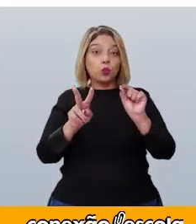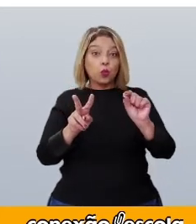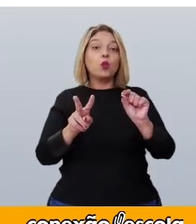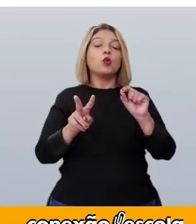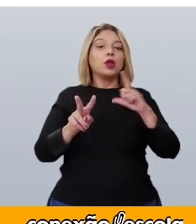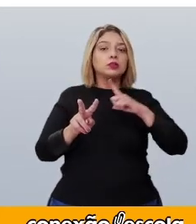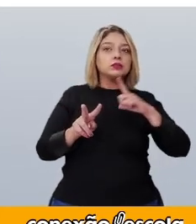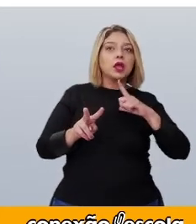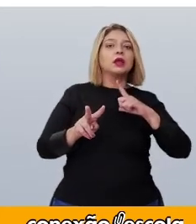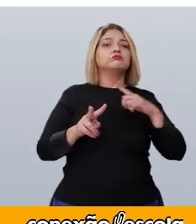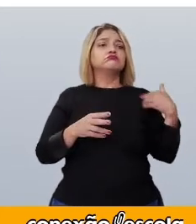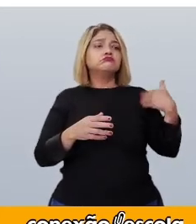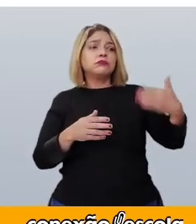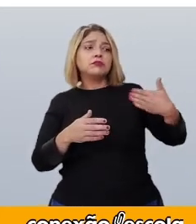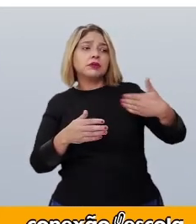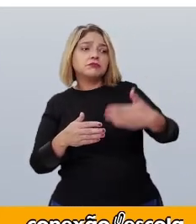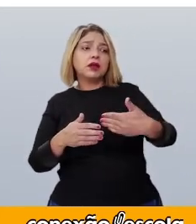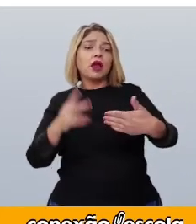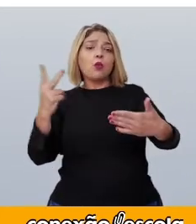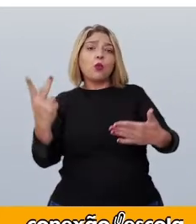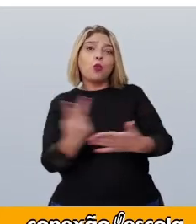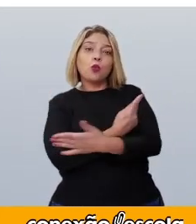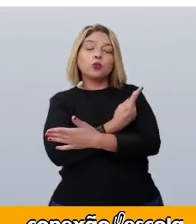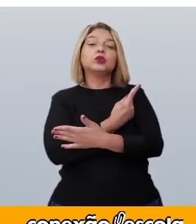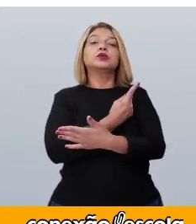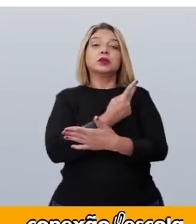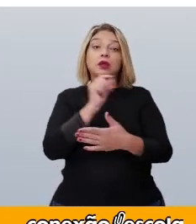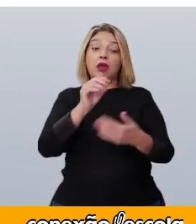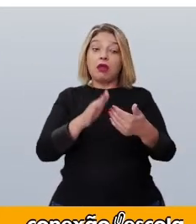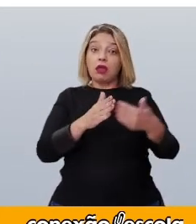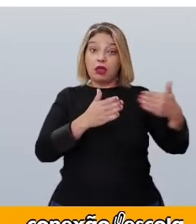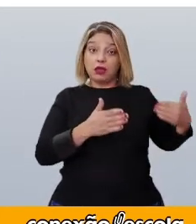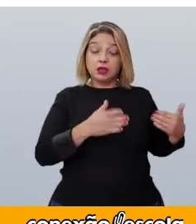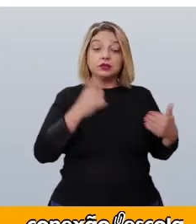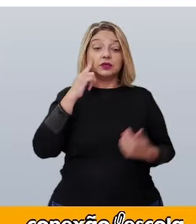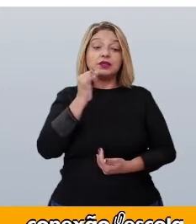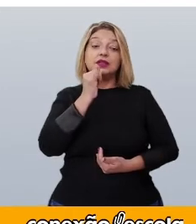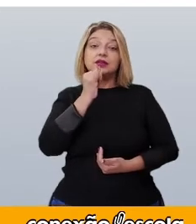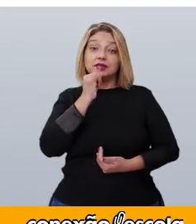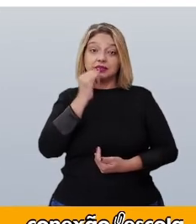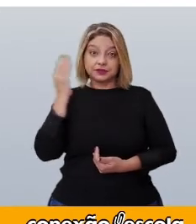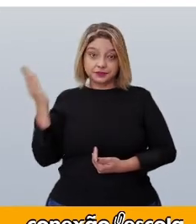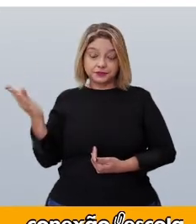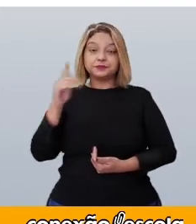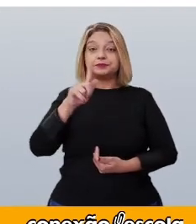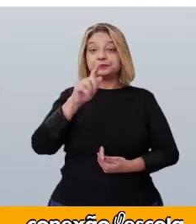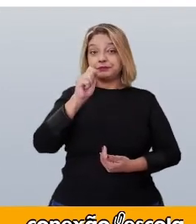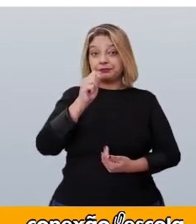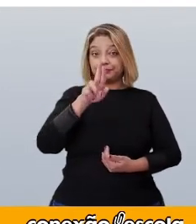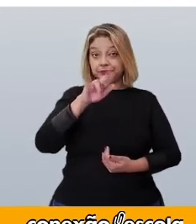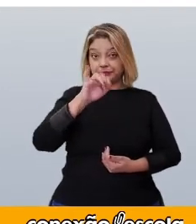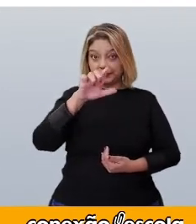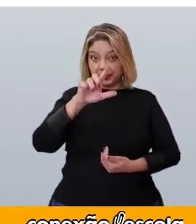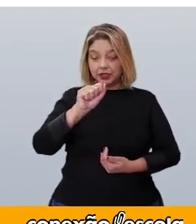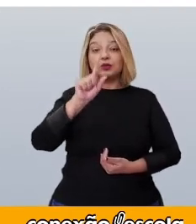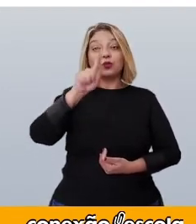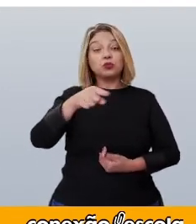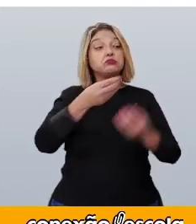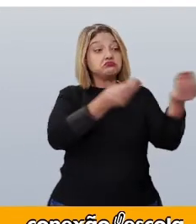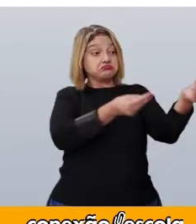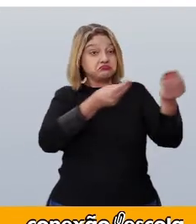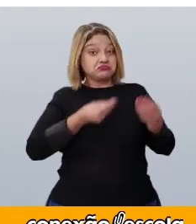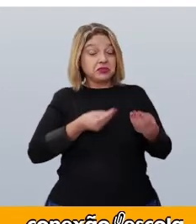em decorrência de eventos exteriores. Vejam aí um exemplo. Gabriela ganhou